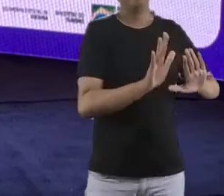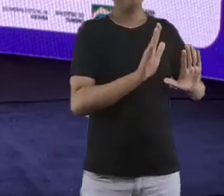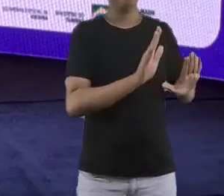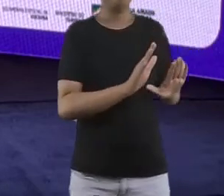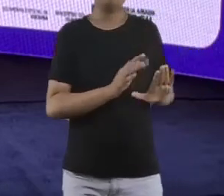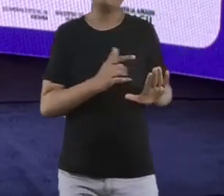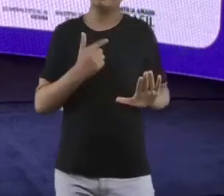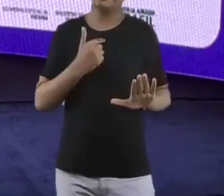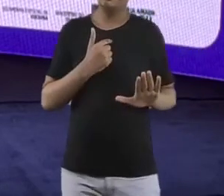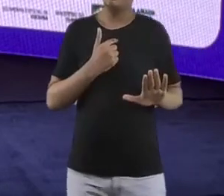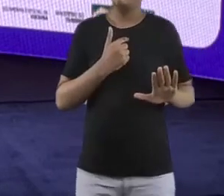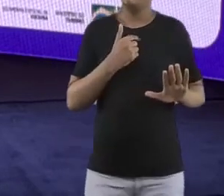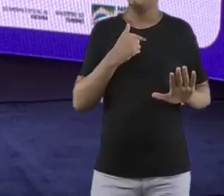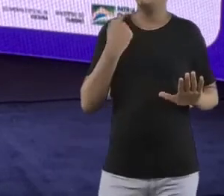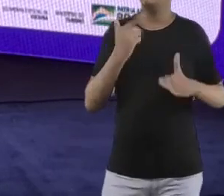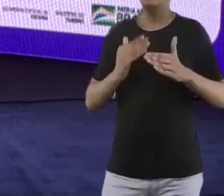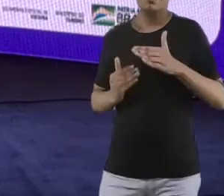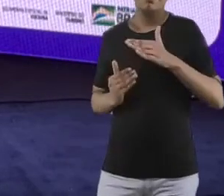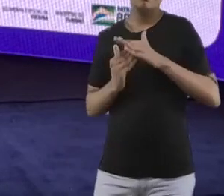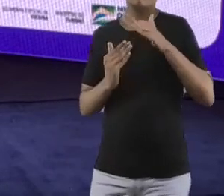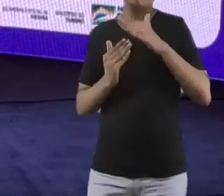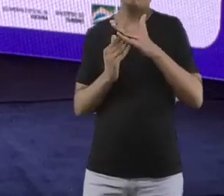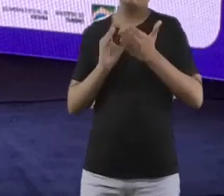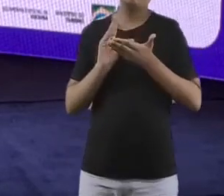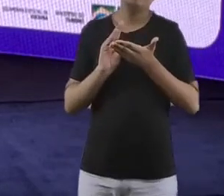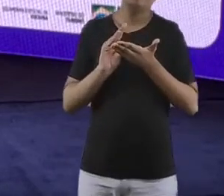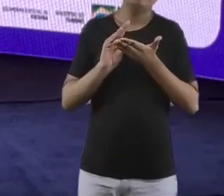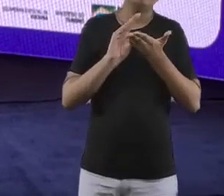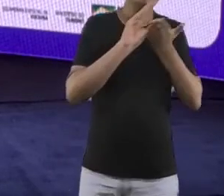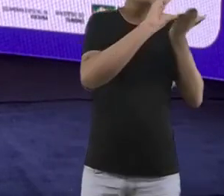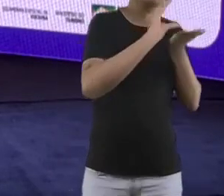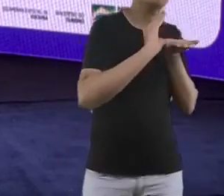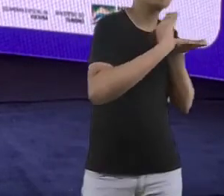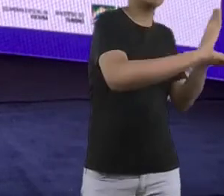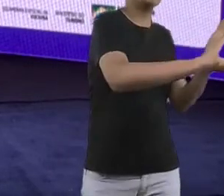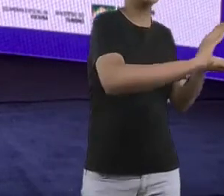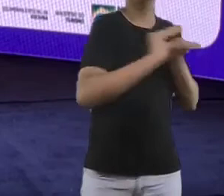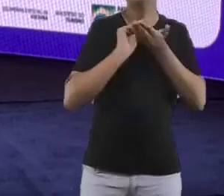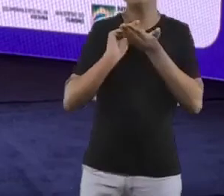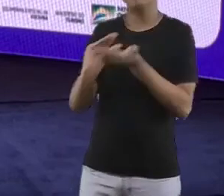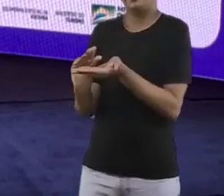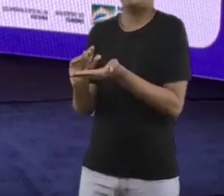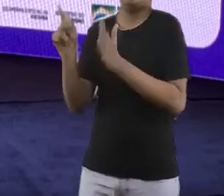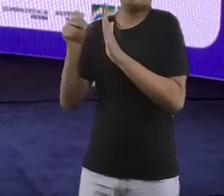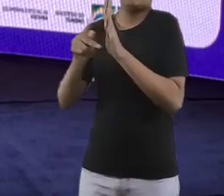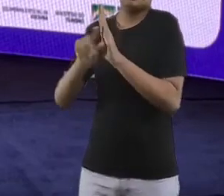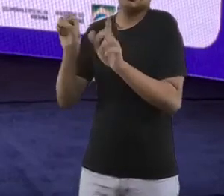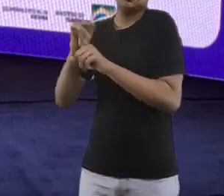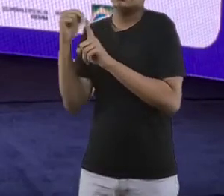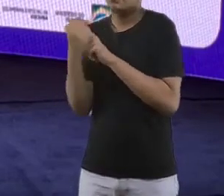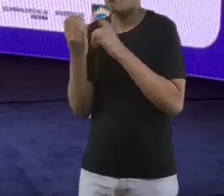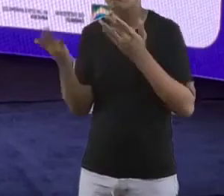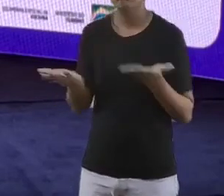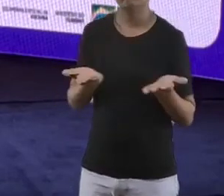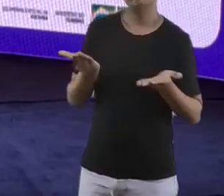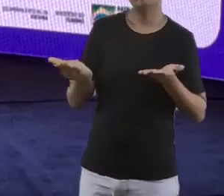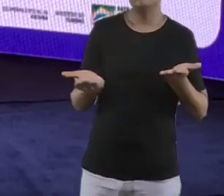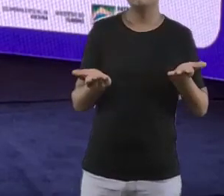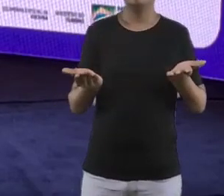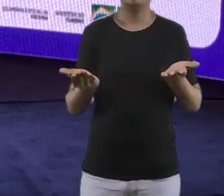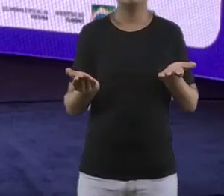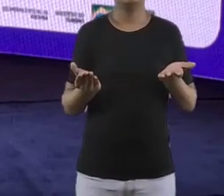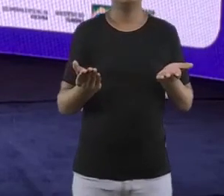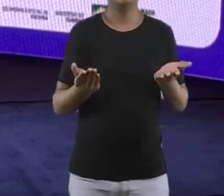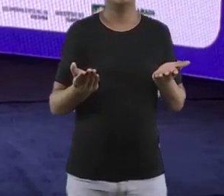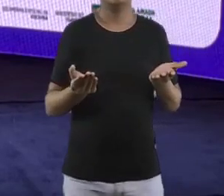a gente ter uma limitação maior de investimento nos projetos sociais, de fato. Se eu estou baseada num programa que está